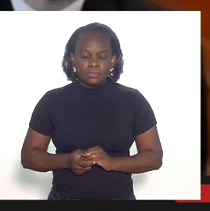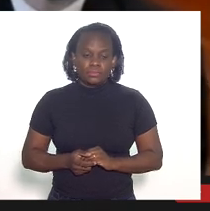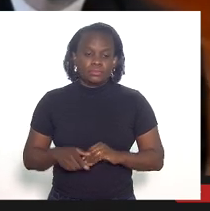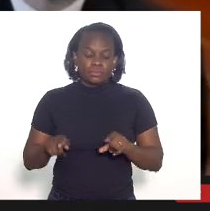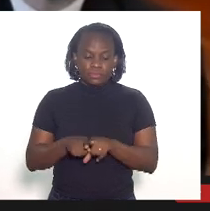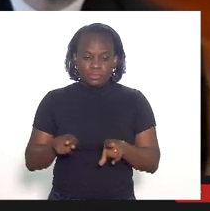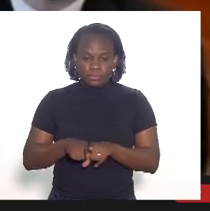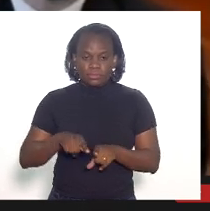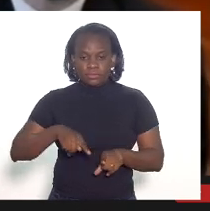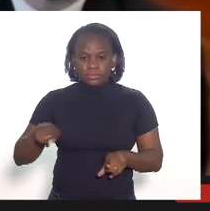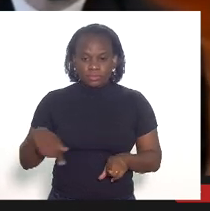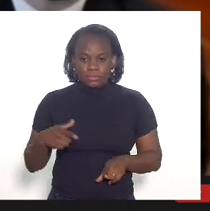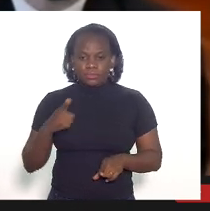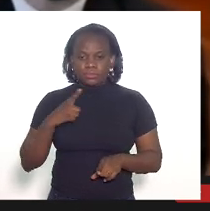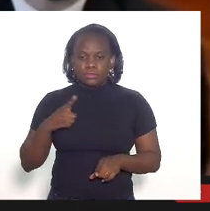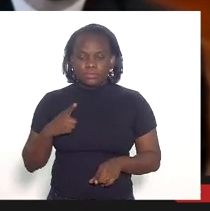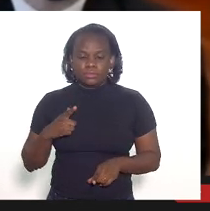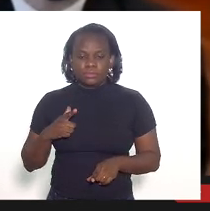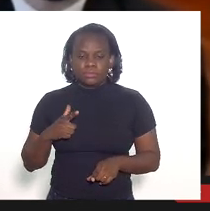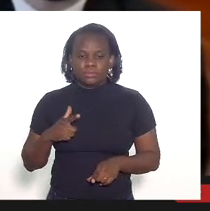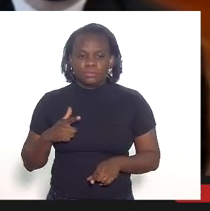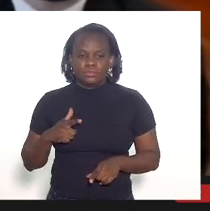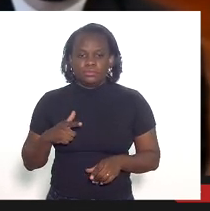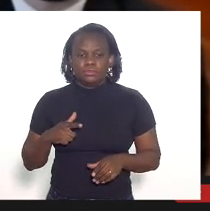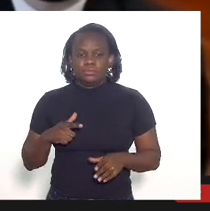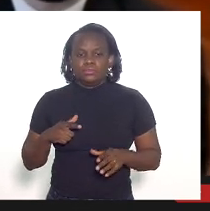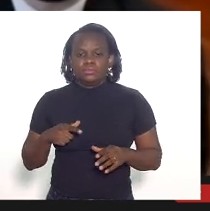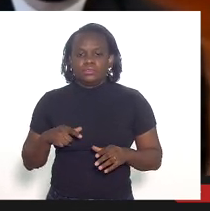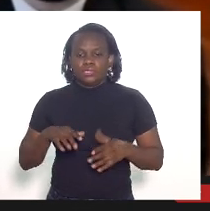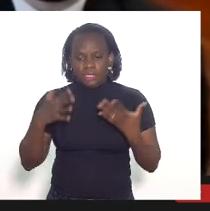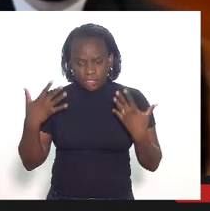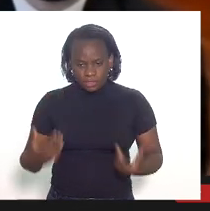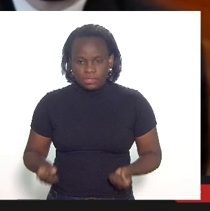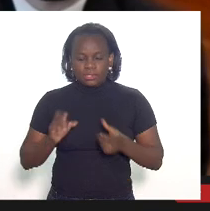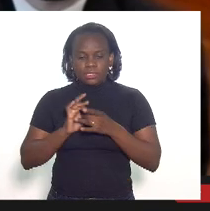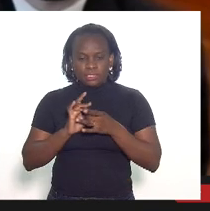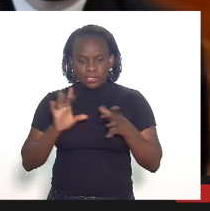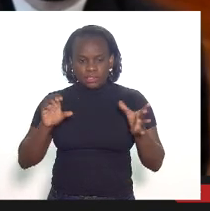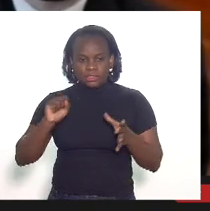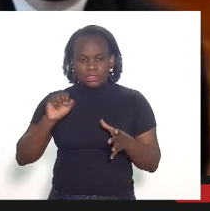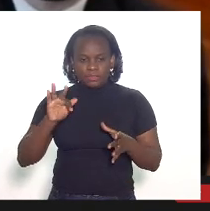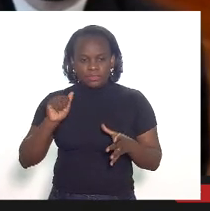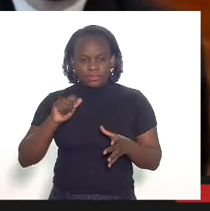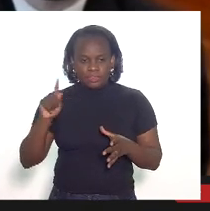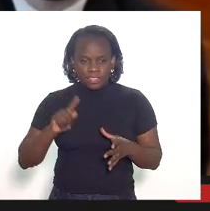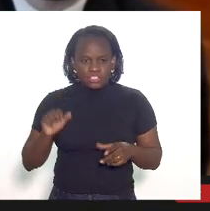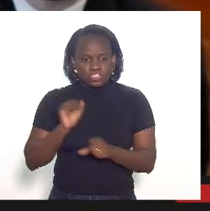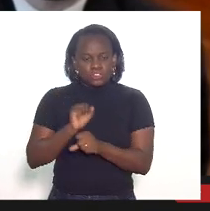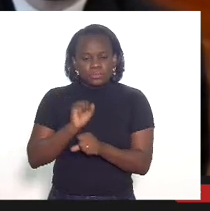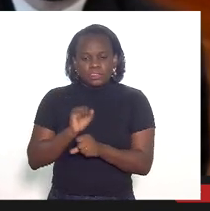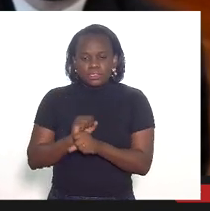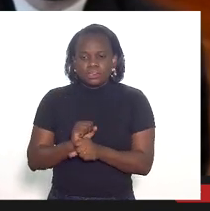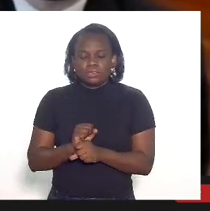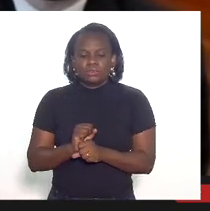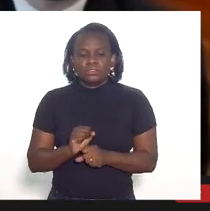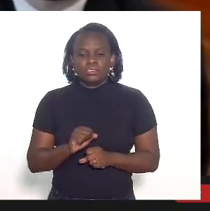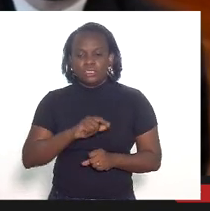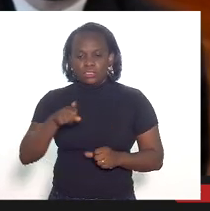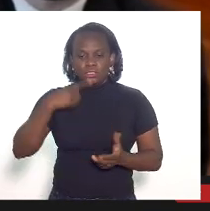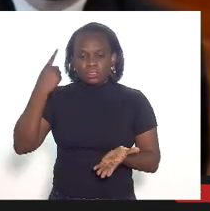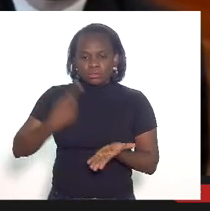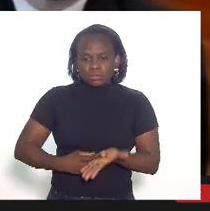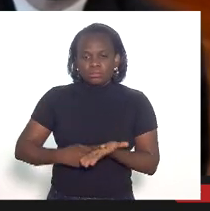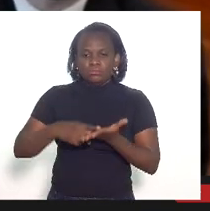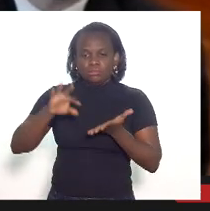estamos com a excelência de braços abertos para a CEPAS aguardando para nós podermos firmar